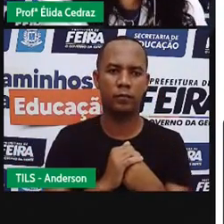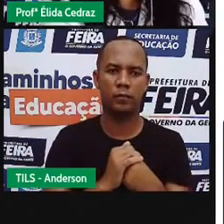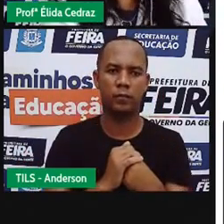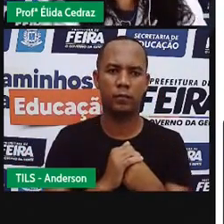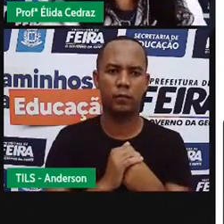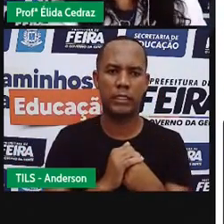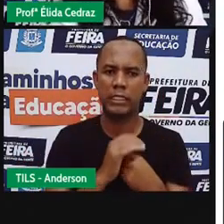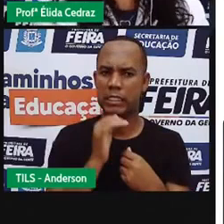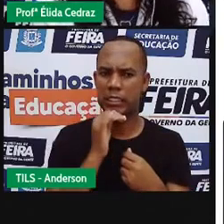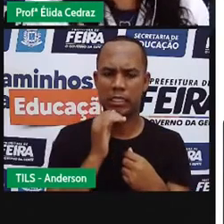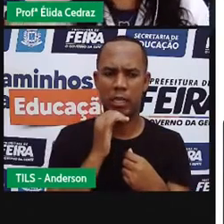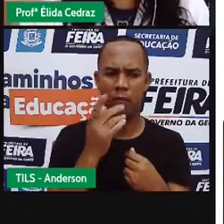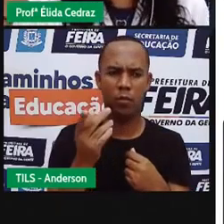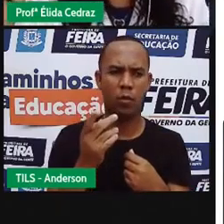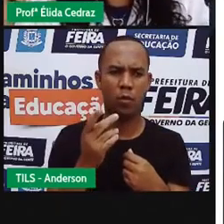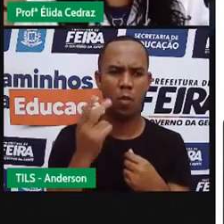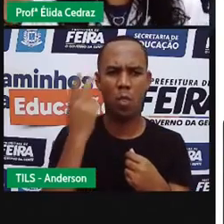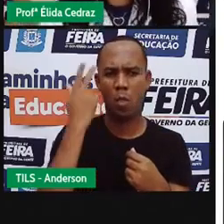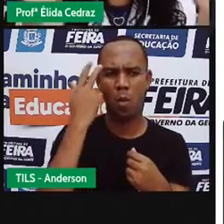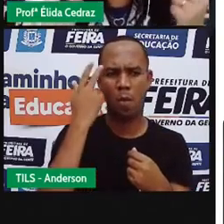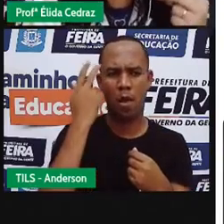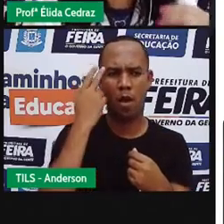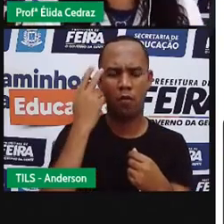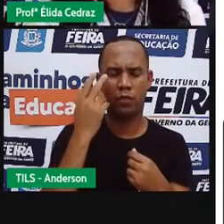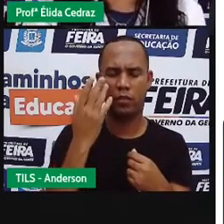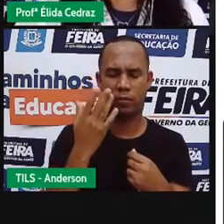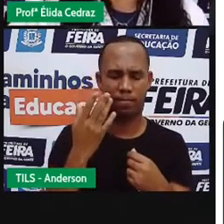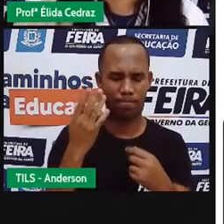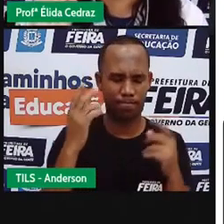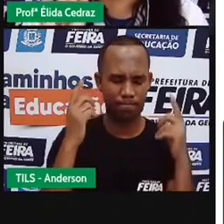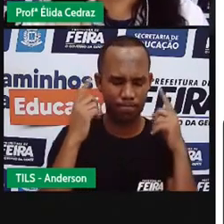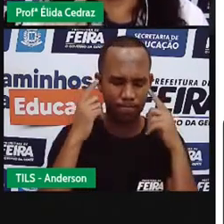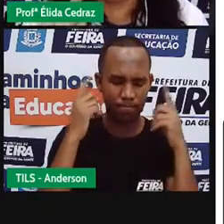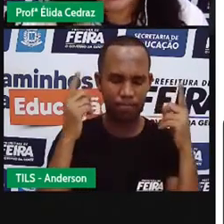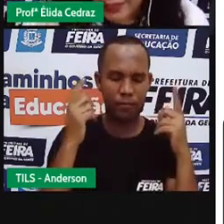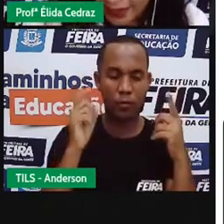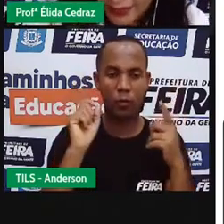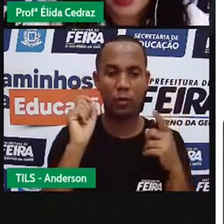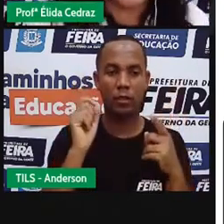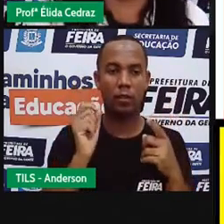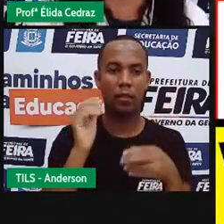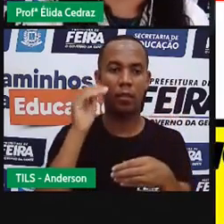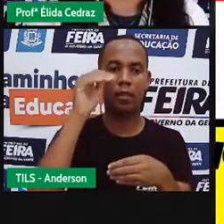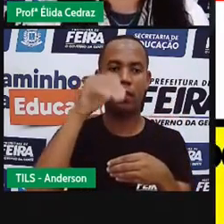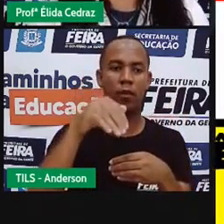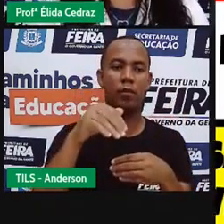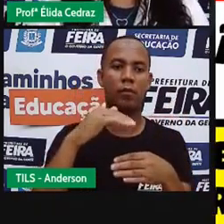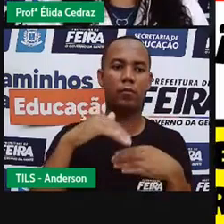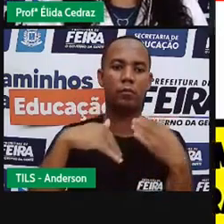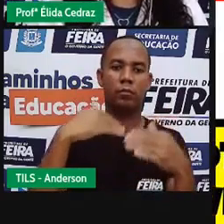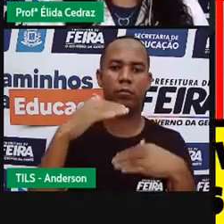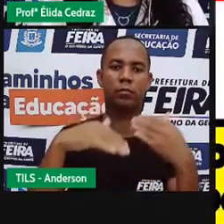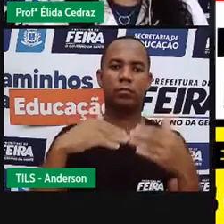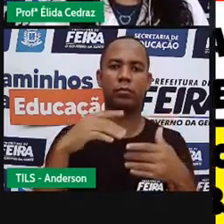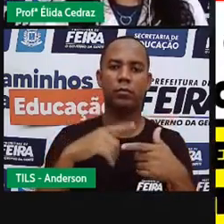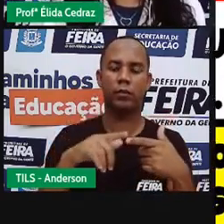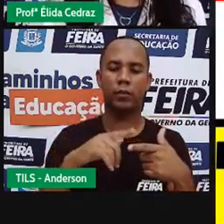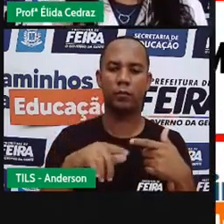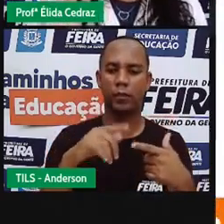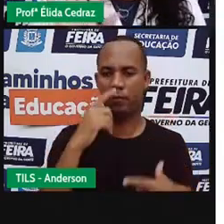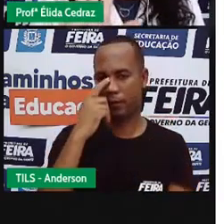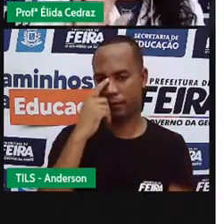é poder paranormais, não. é aquele de mágico, não. É uma propriedade. Isso mesmo.